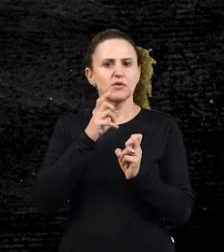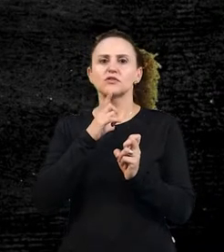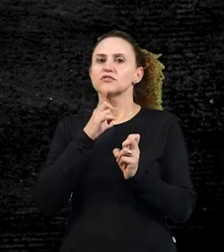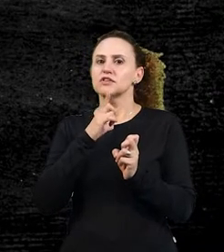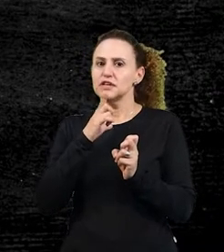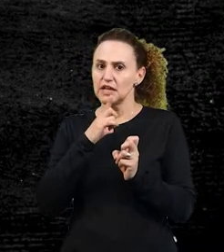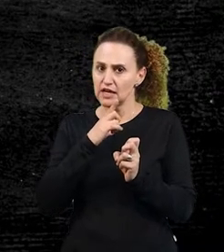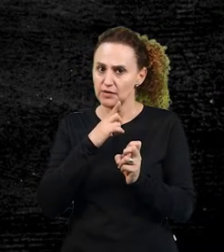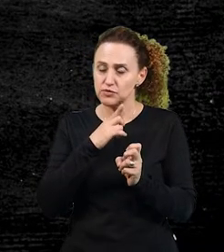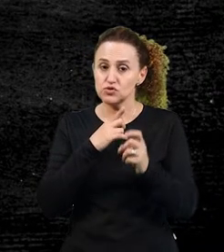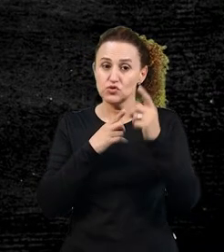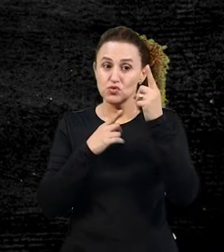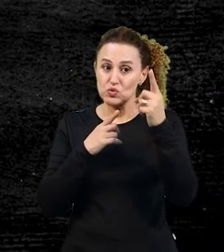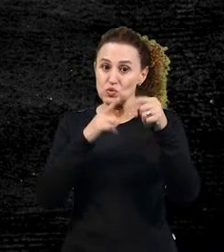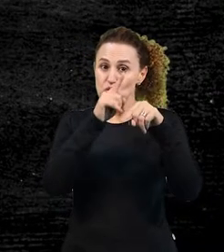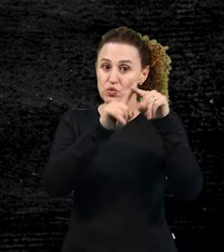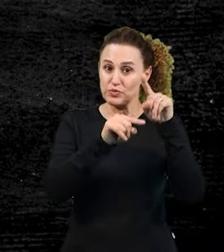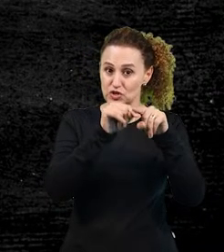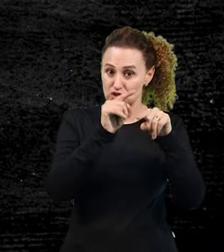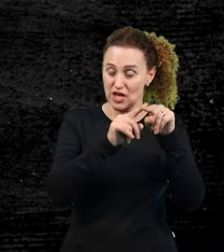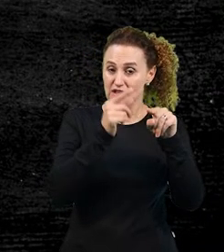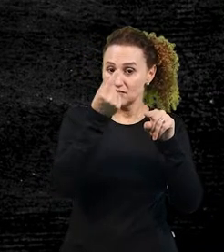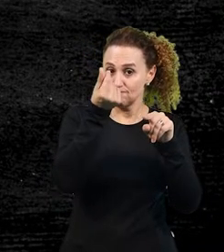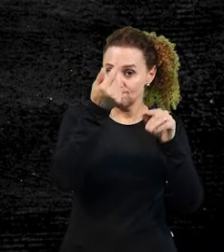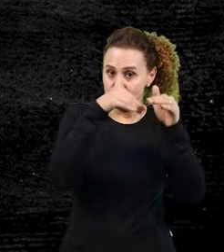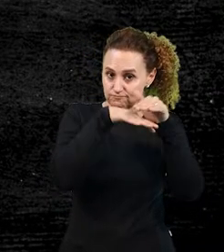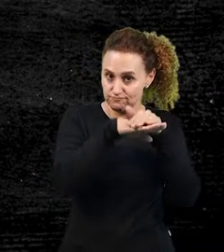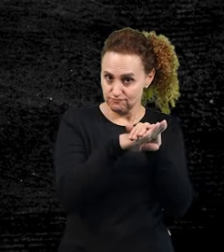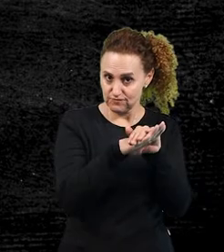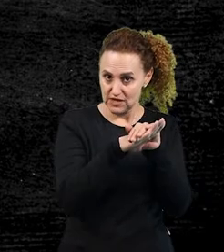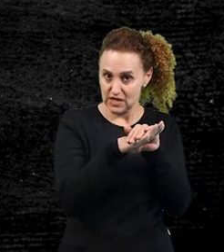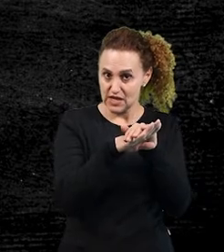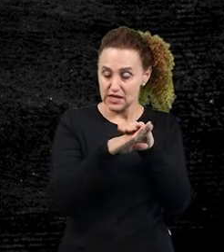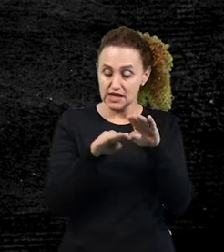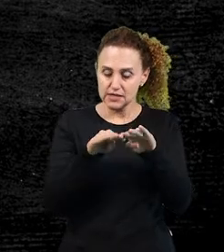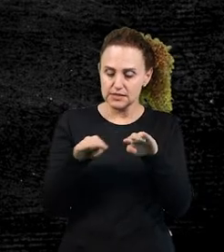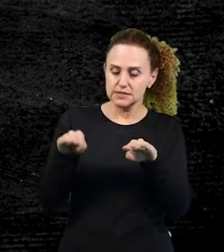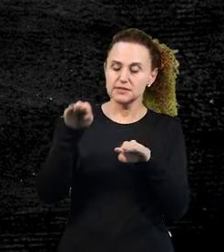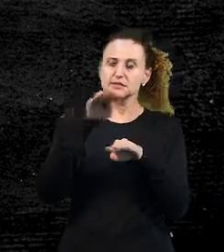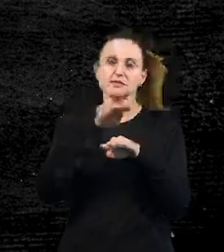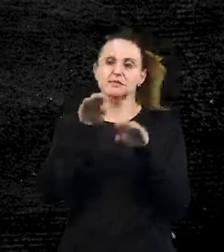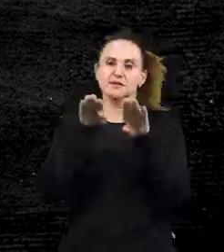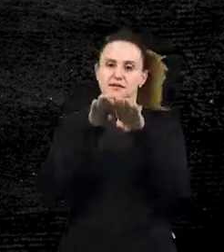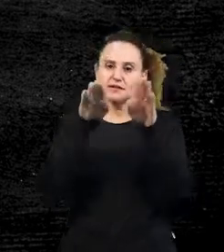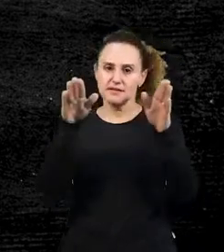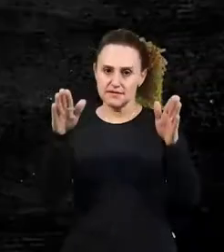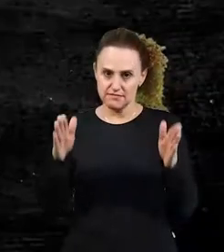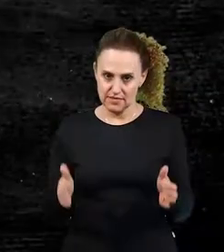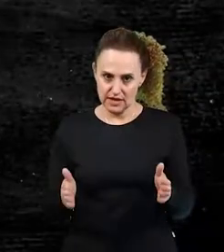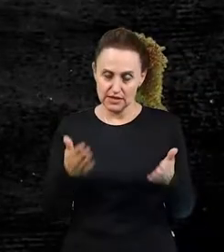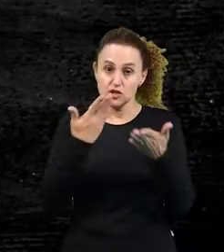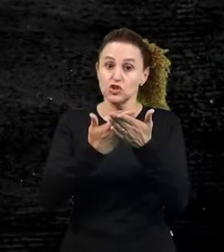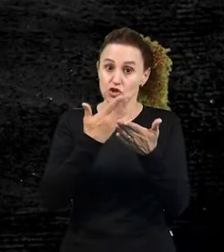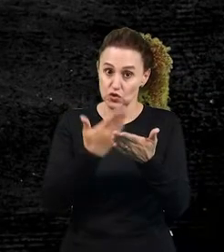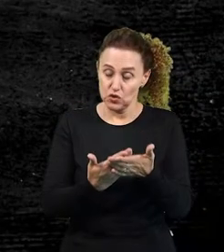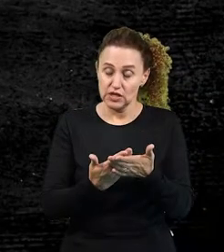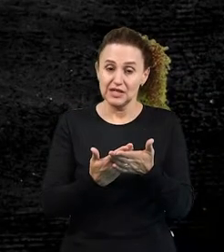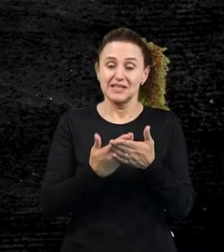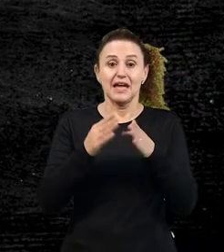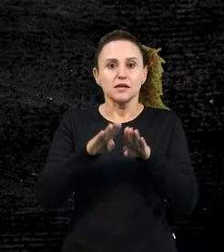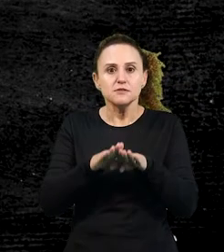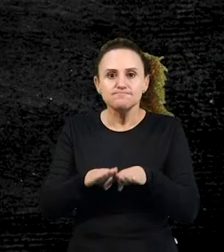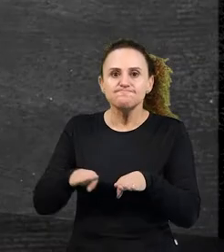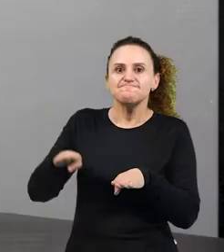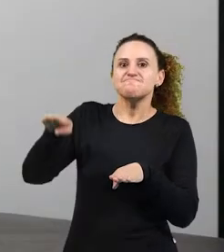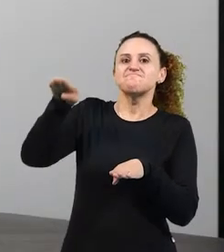de colocar dinheiro que está em cima de uma mesa de estudo e essa mesa de estudo está em cima de uma